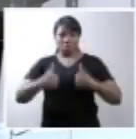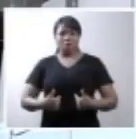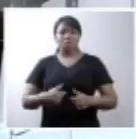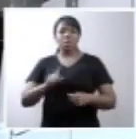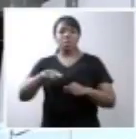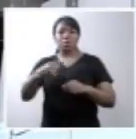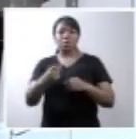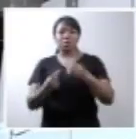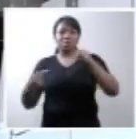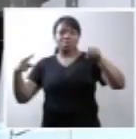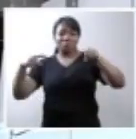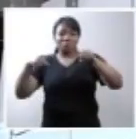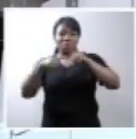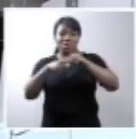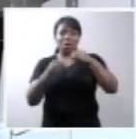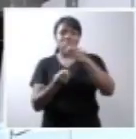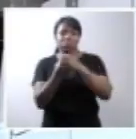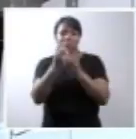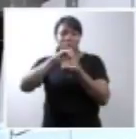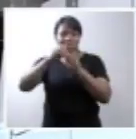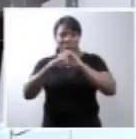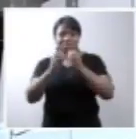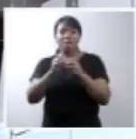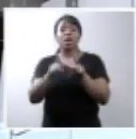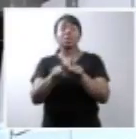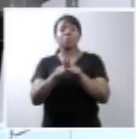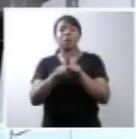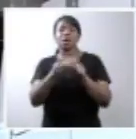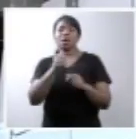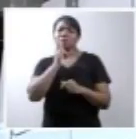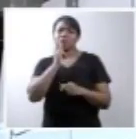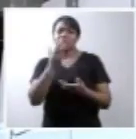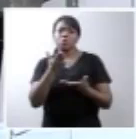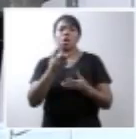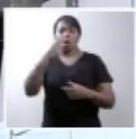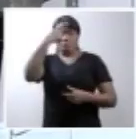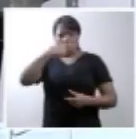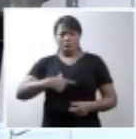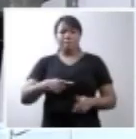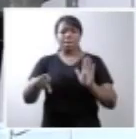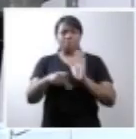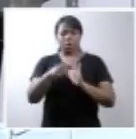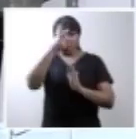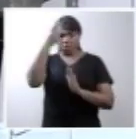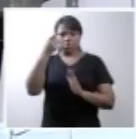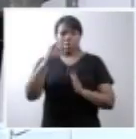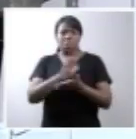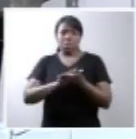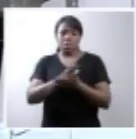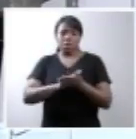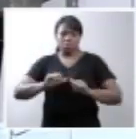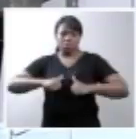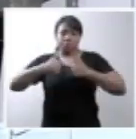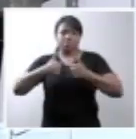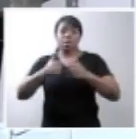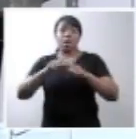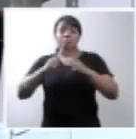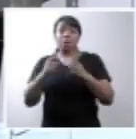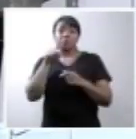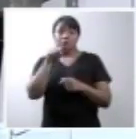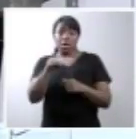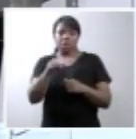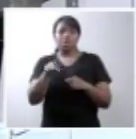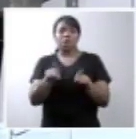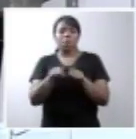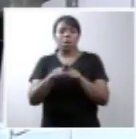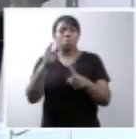fecundação é, por definição, um exemplar da espécie humana sempre humano, sem qualificações. Por essa razão, tanto